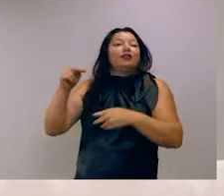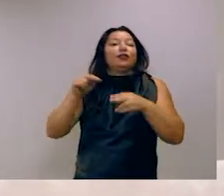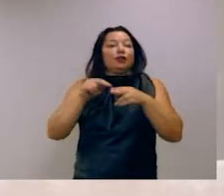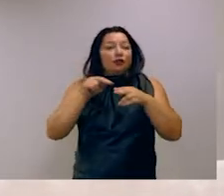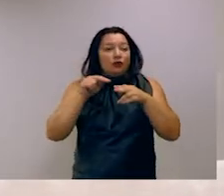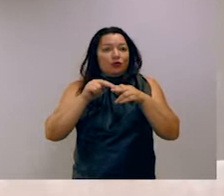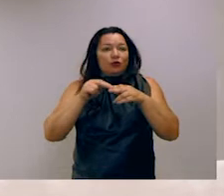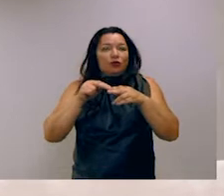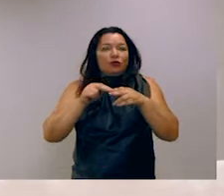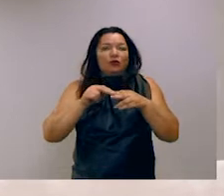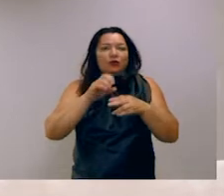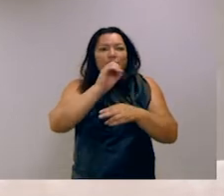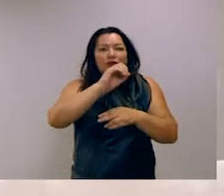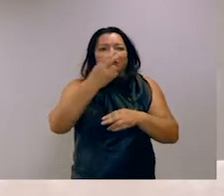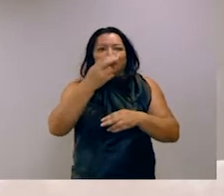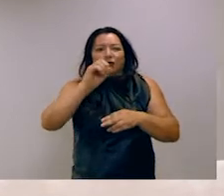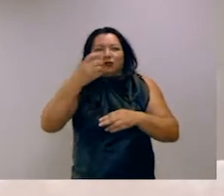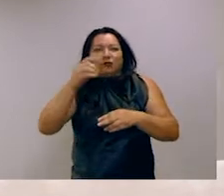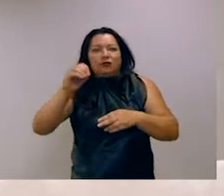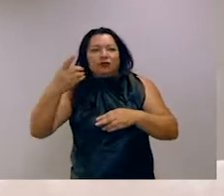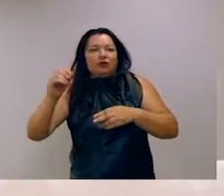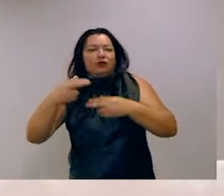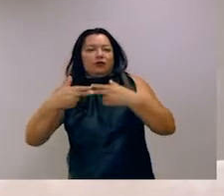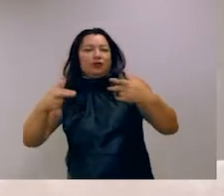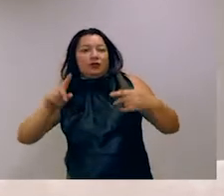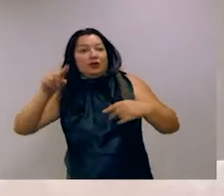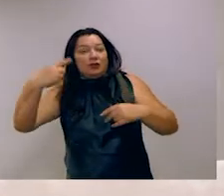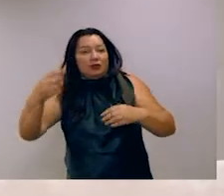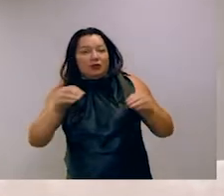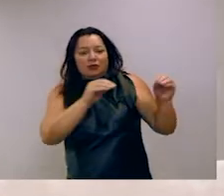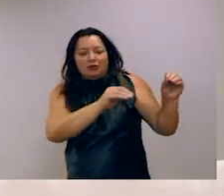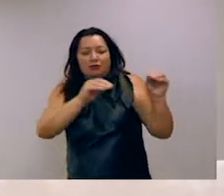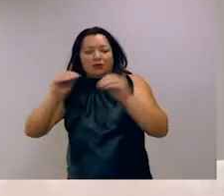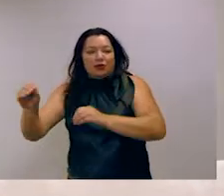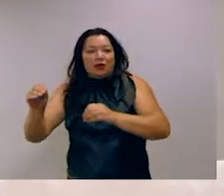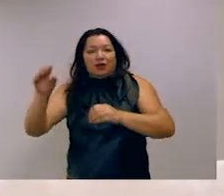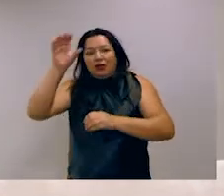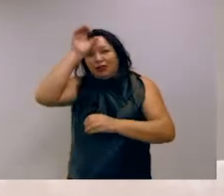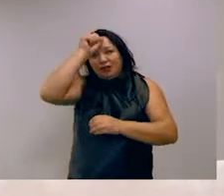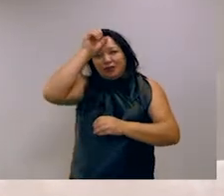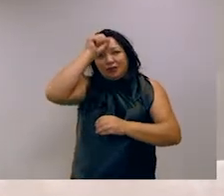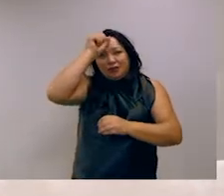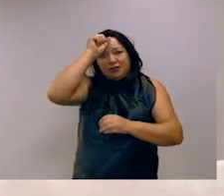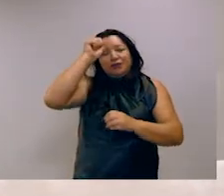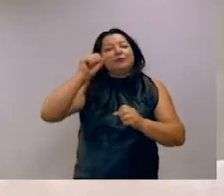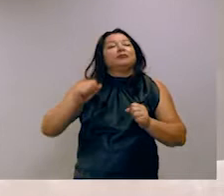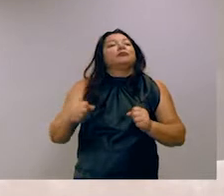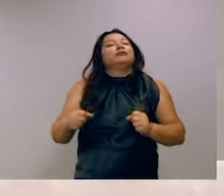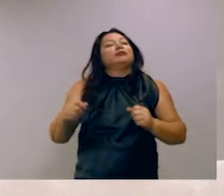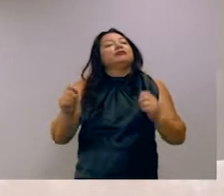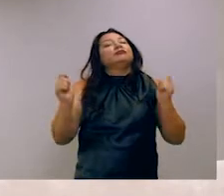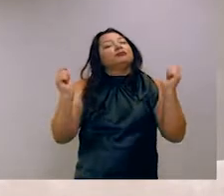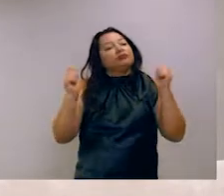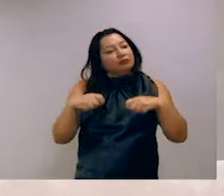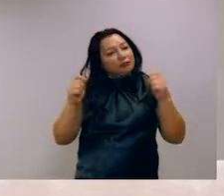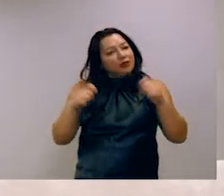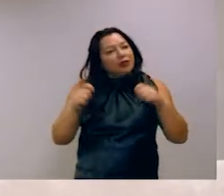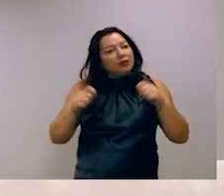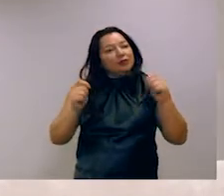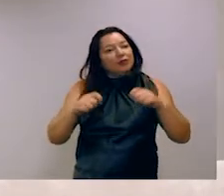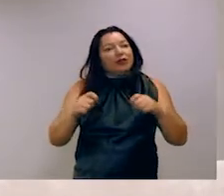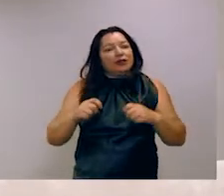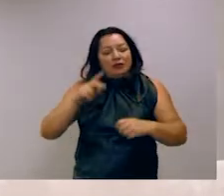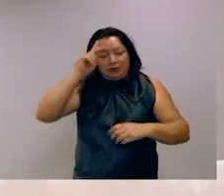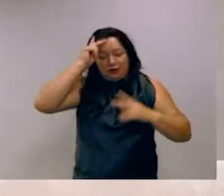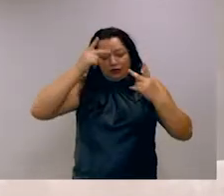de algoritmos de deep learning e depois de transferência de aprendizado permitiu que patamares humanos